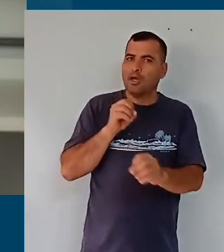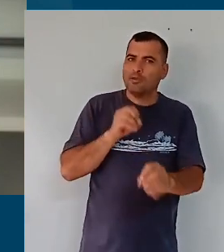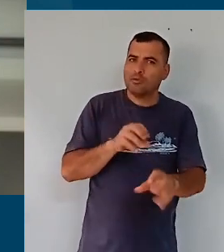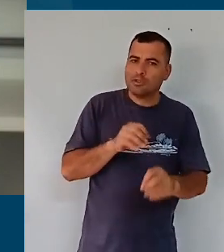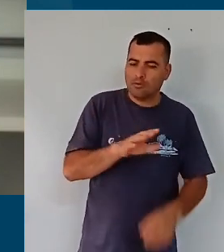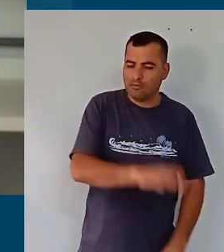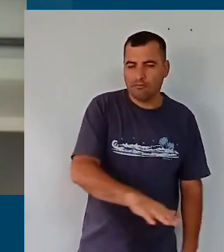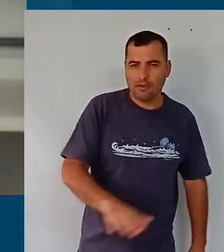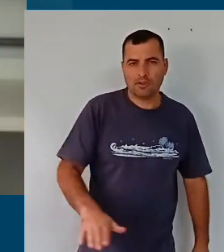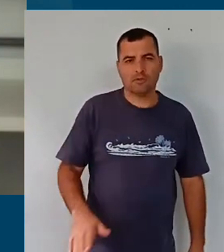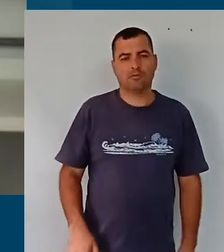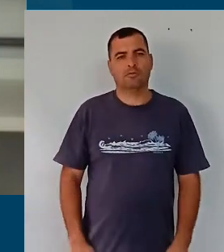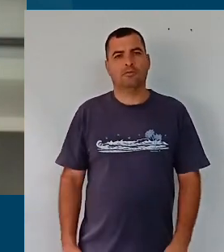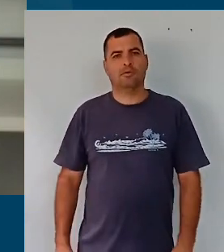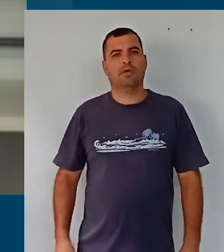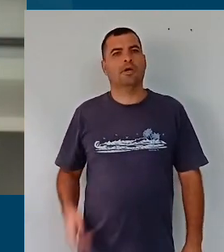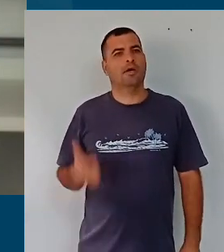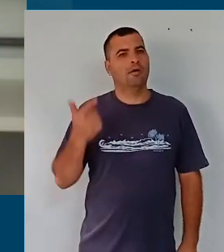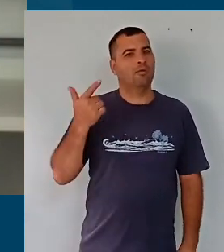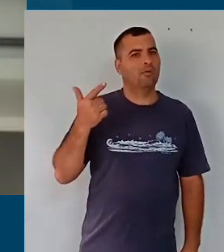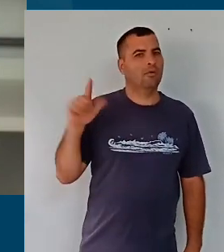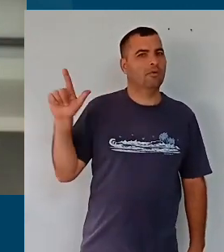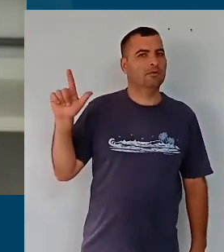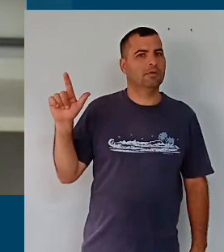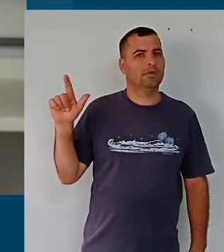à educação infantil, a professora